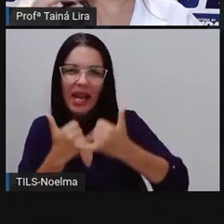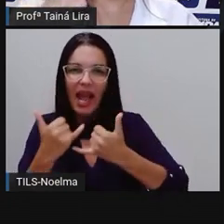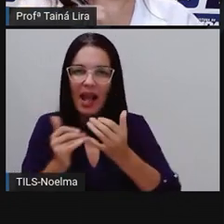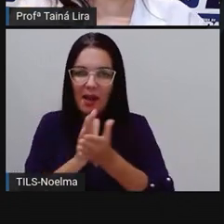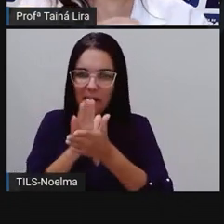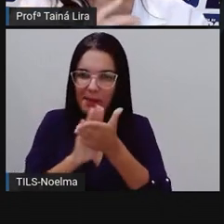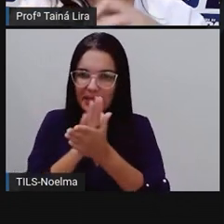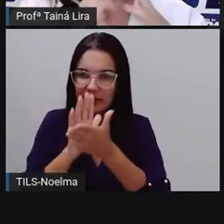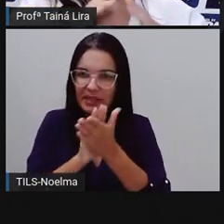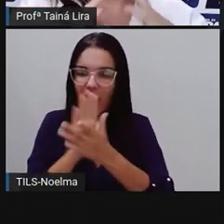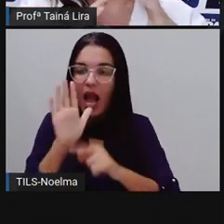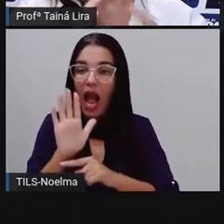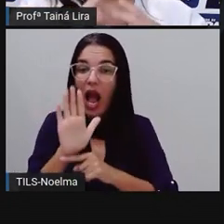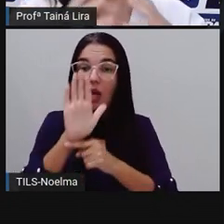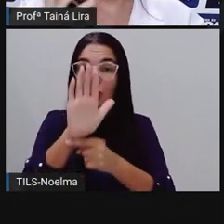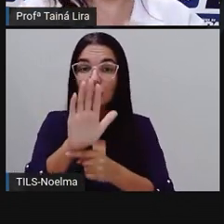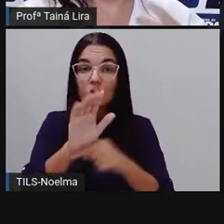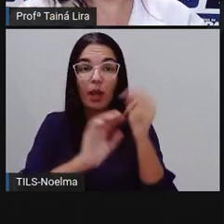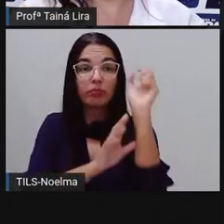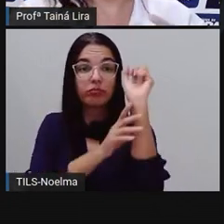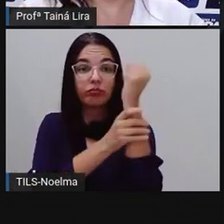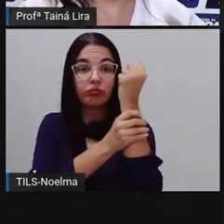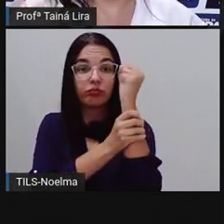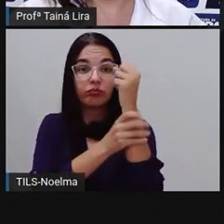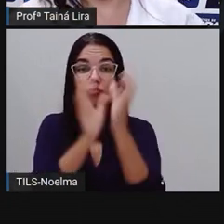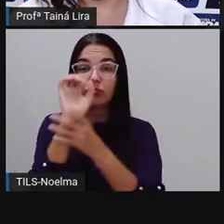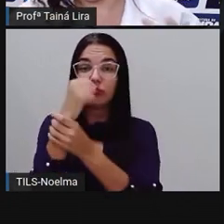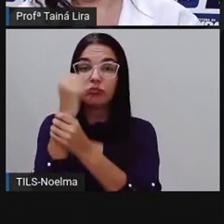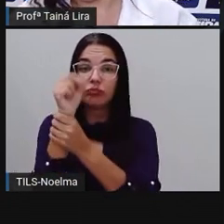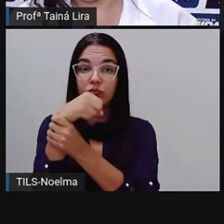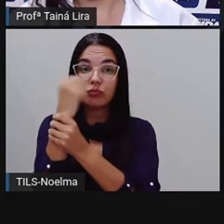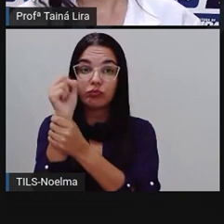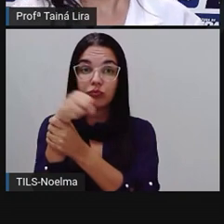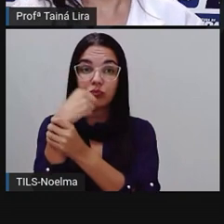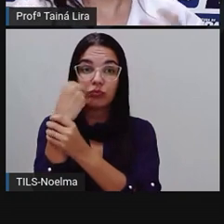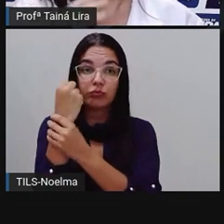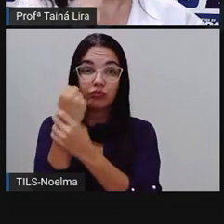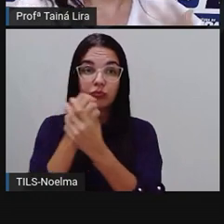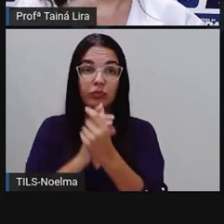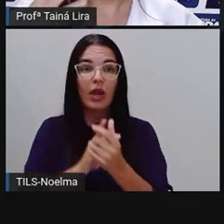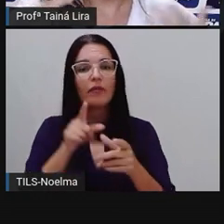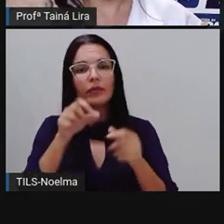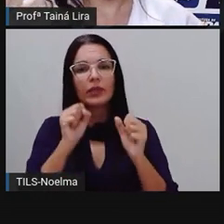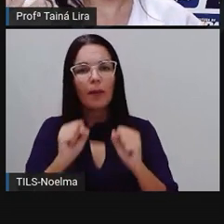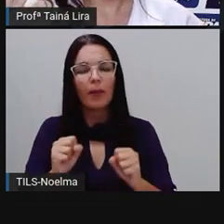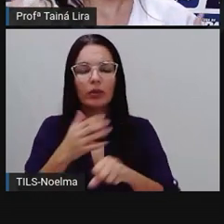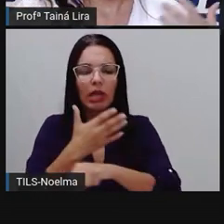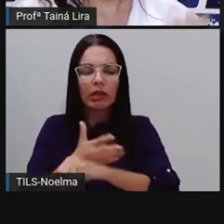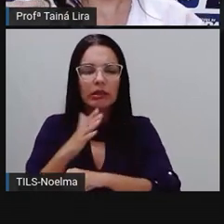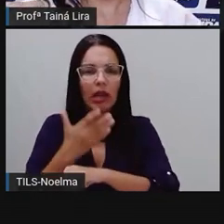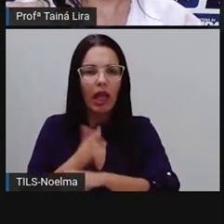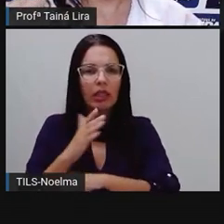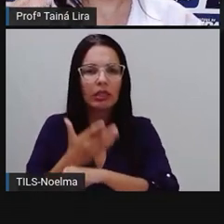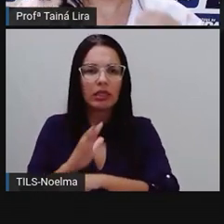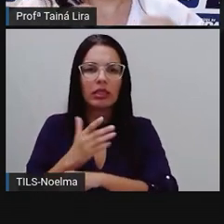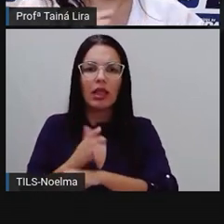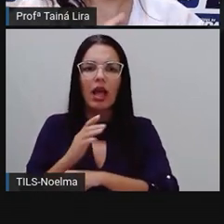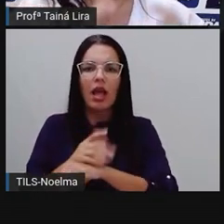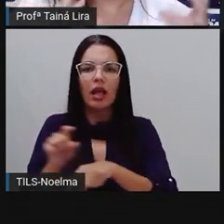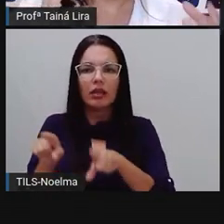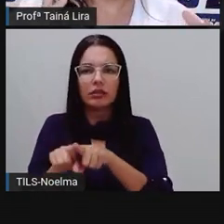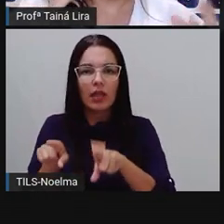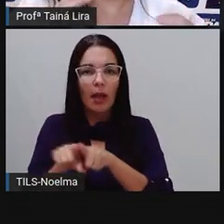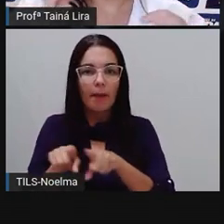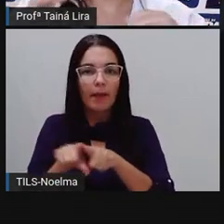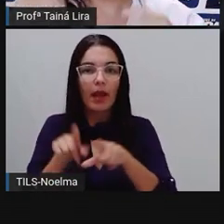ajuda ali nos músculos, né, das mãos. Além de ajudar os músculos das mãos, você pode treinar também a